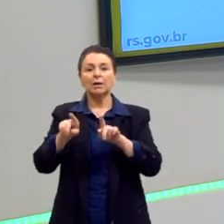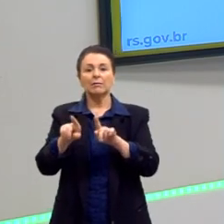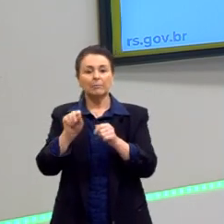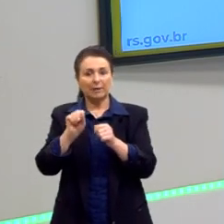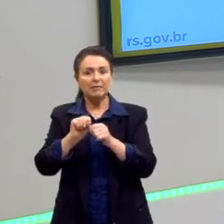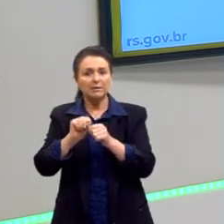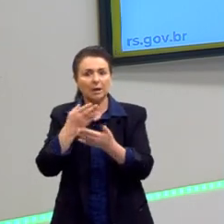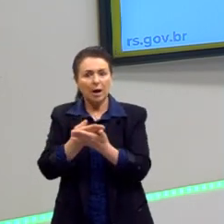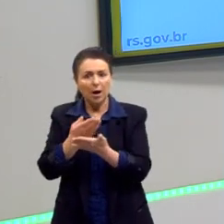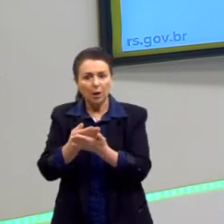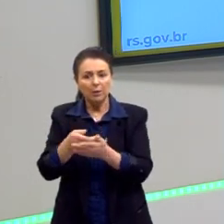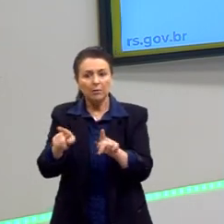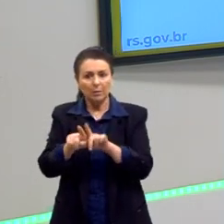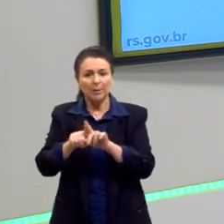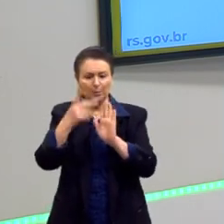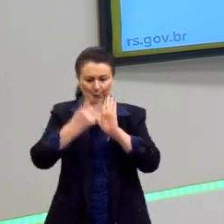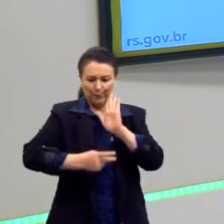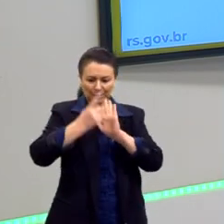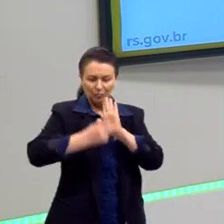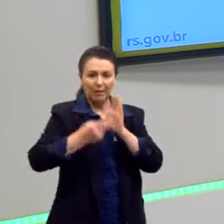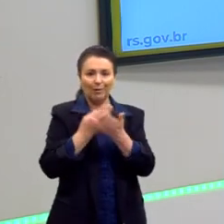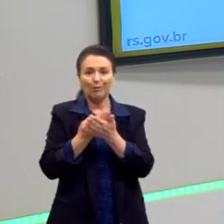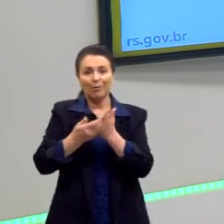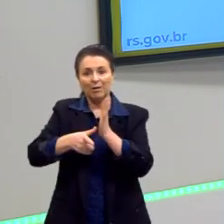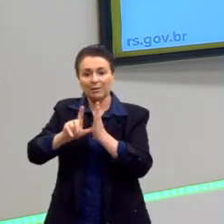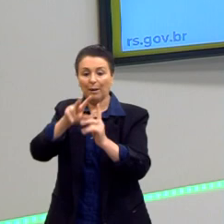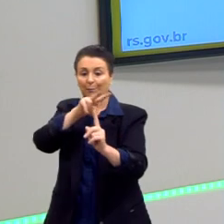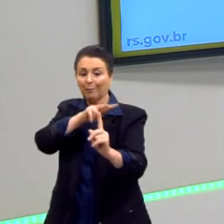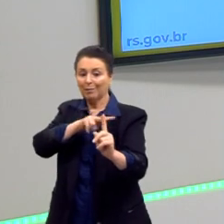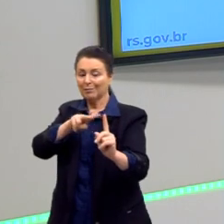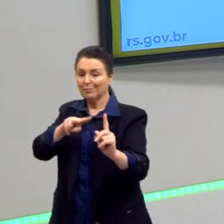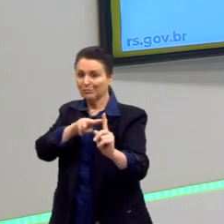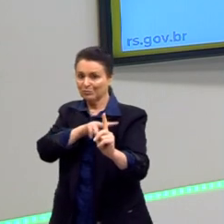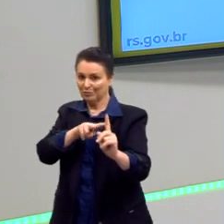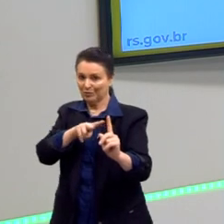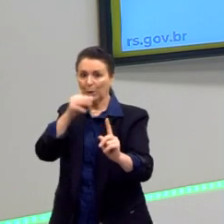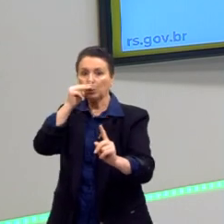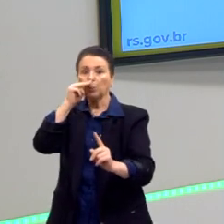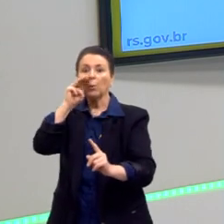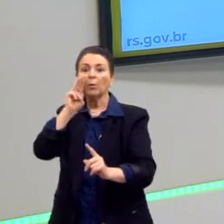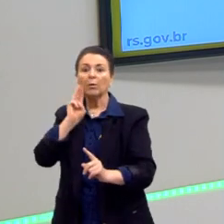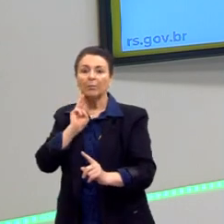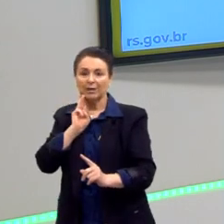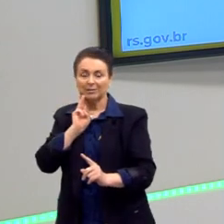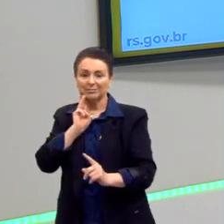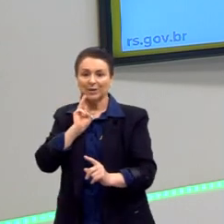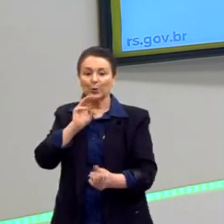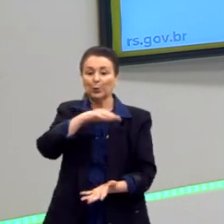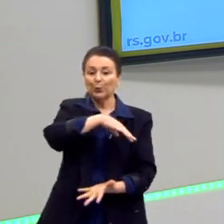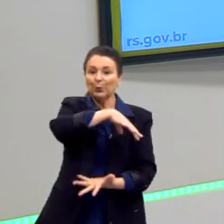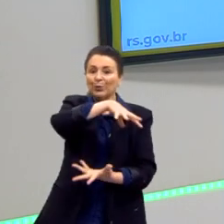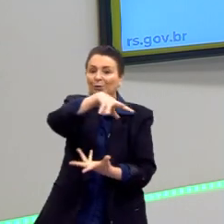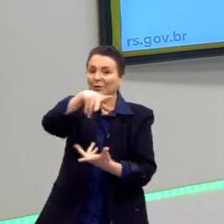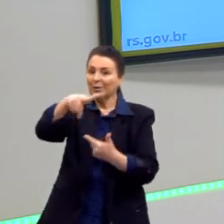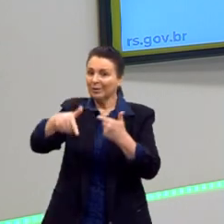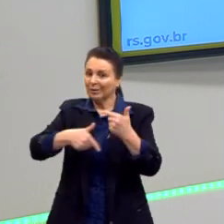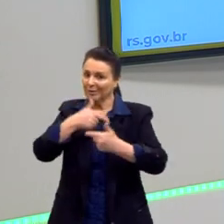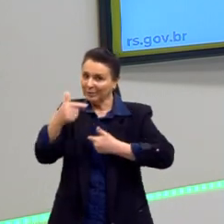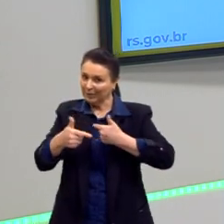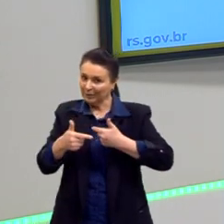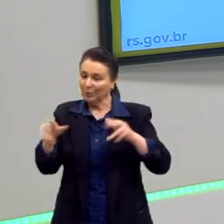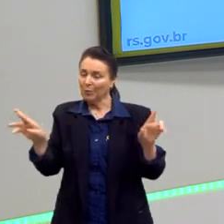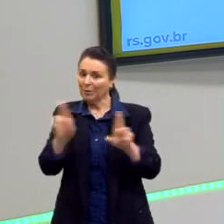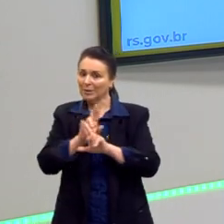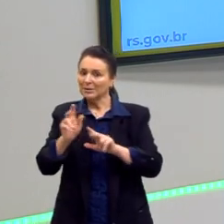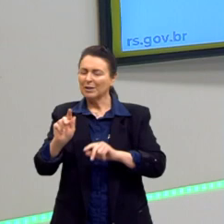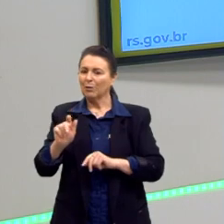elaborar mentalmente isso. Essa é a perspectiva do Marx, essa relação mundo do trabalho e o trabalho. Por isso é importante você